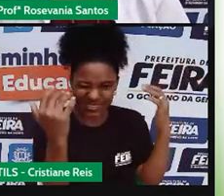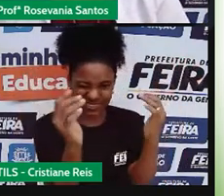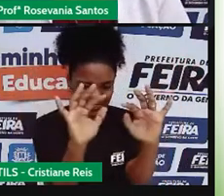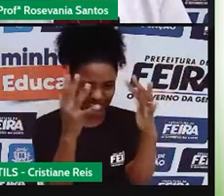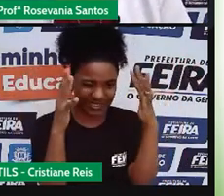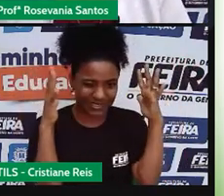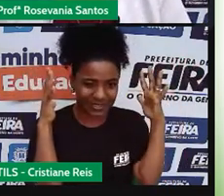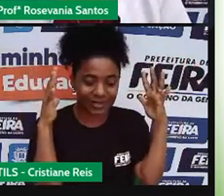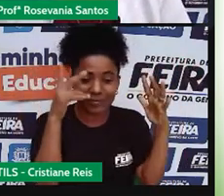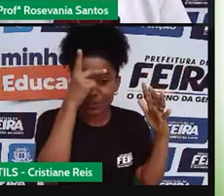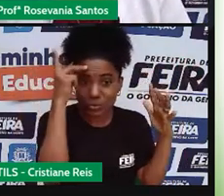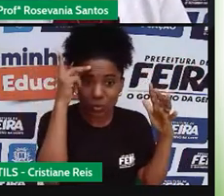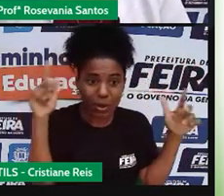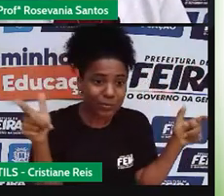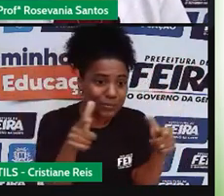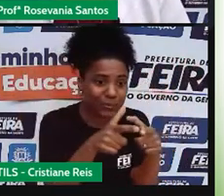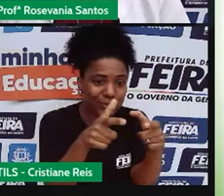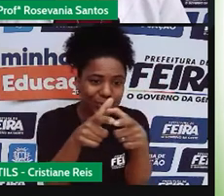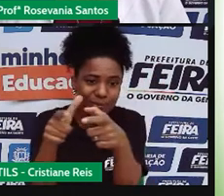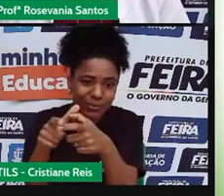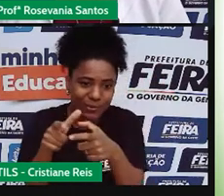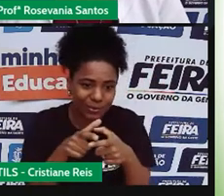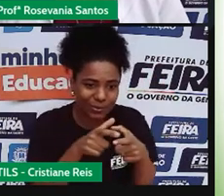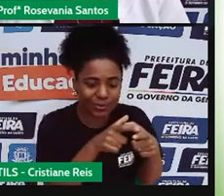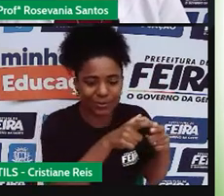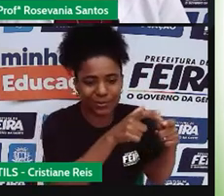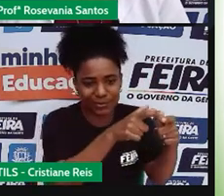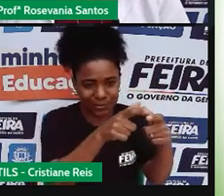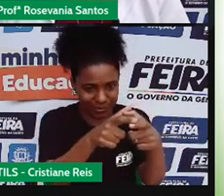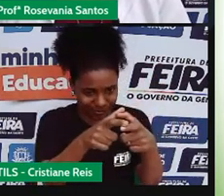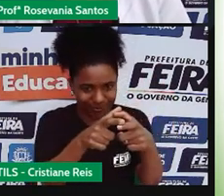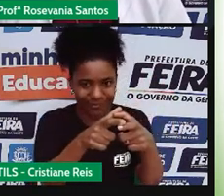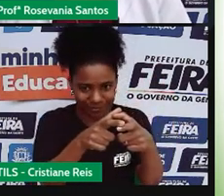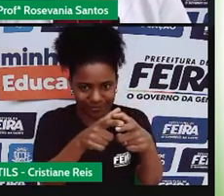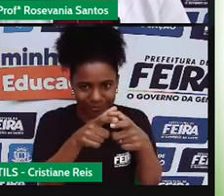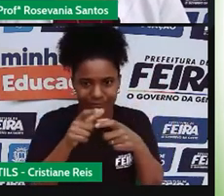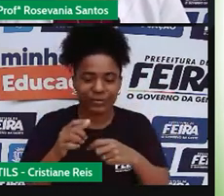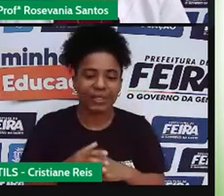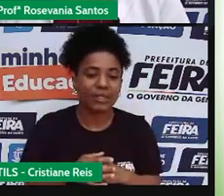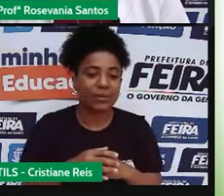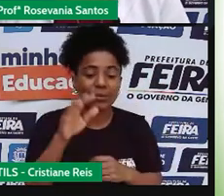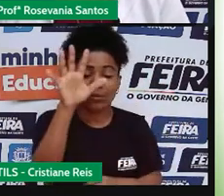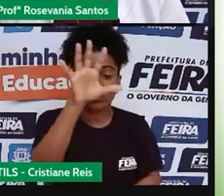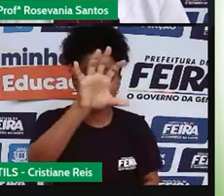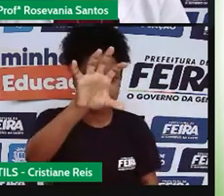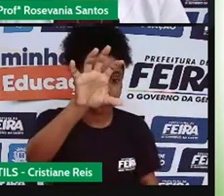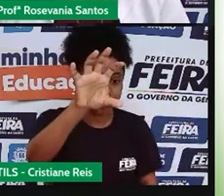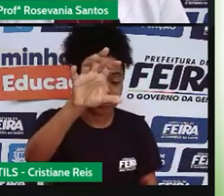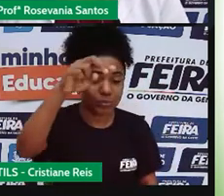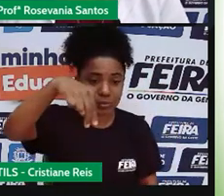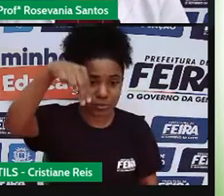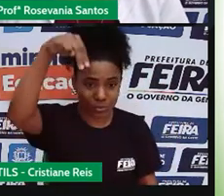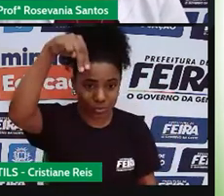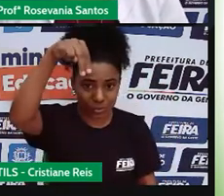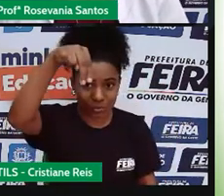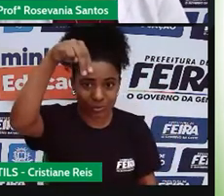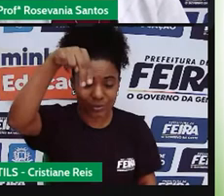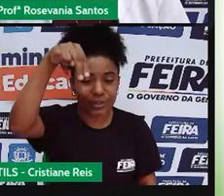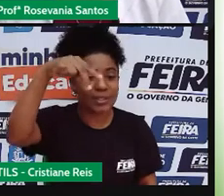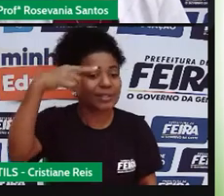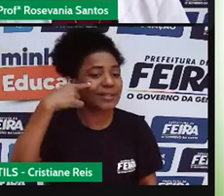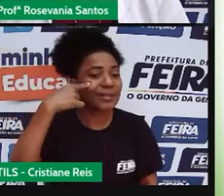impedir o povo. Então, essa região aqui, ela foi separada, baseada nesses